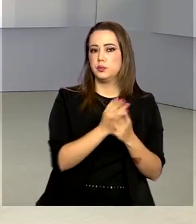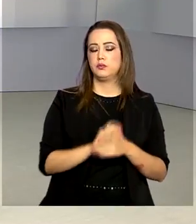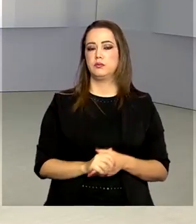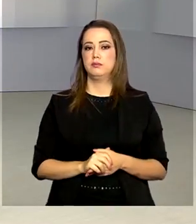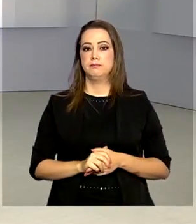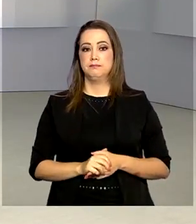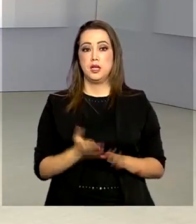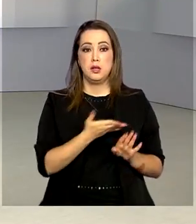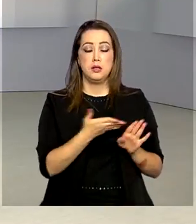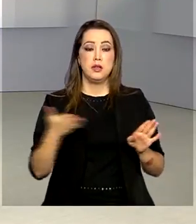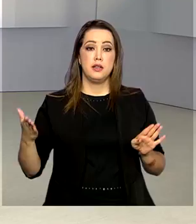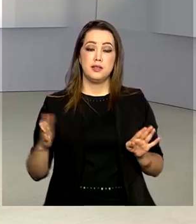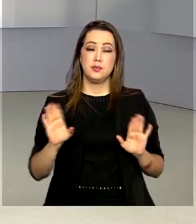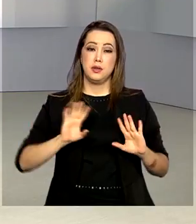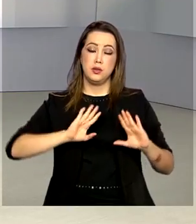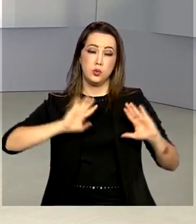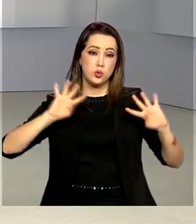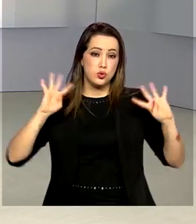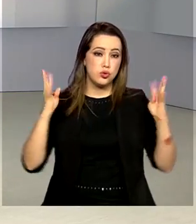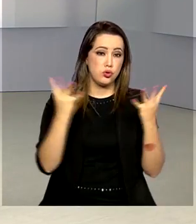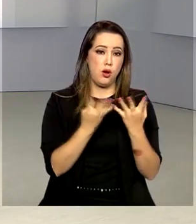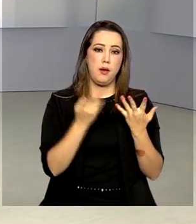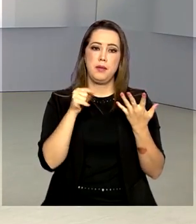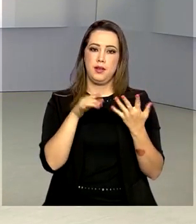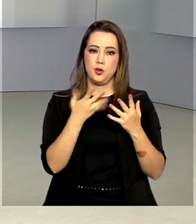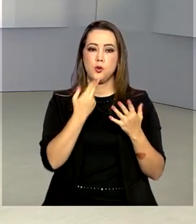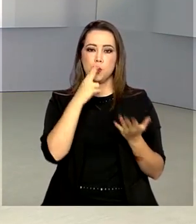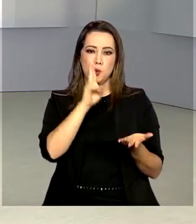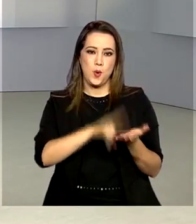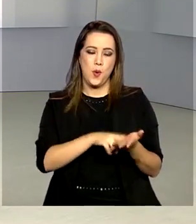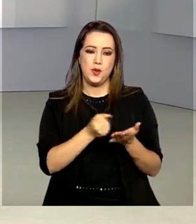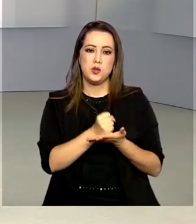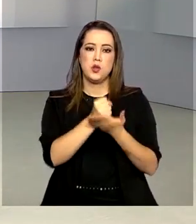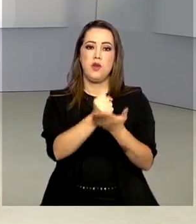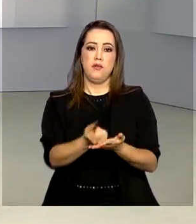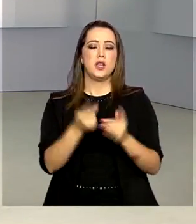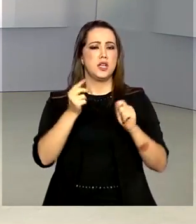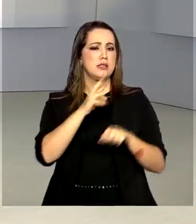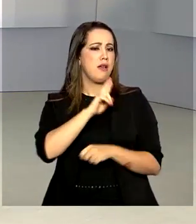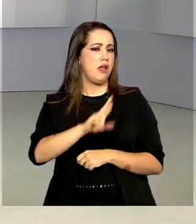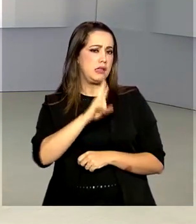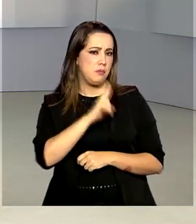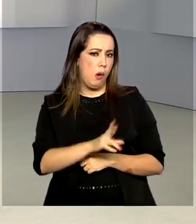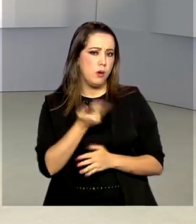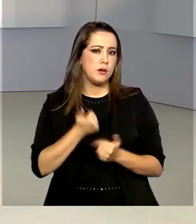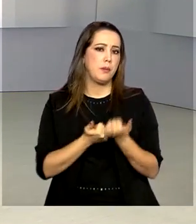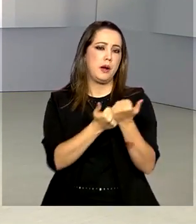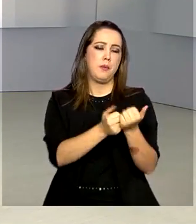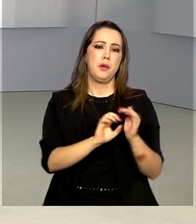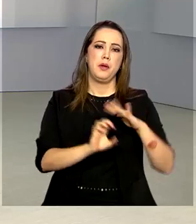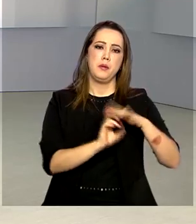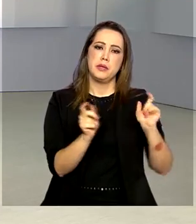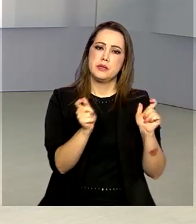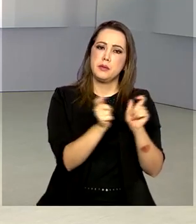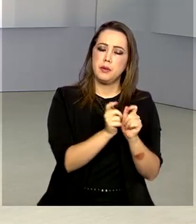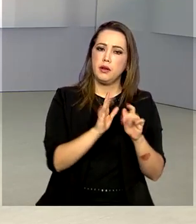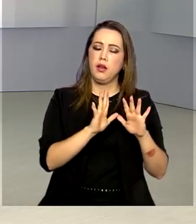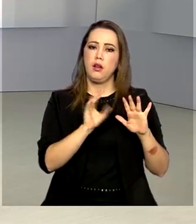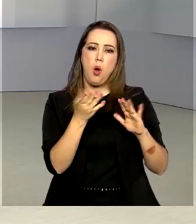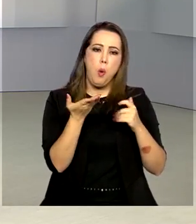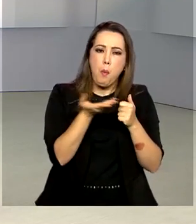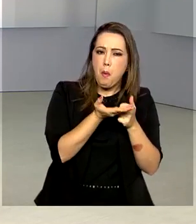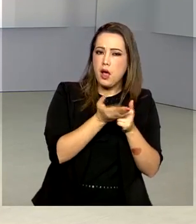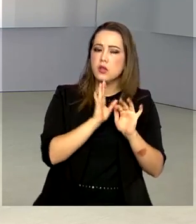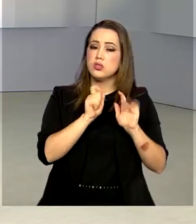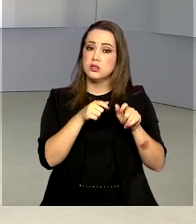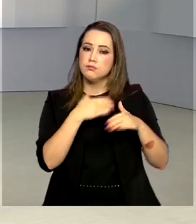E neste período de isolamento, os Correios oferecem um pacote de soluções para apoiar pequenos e médios empreendedores que